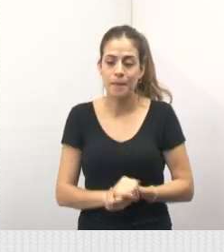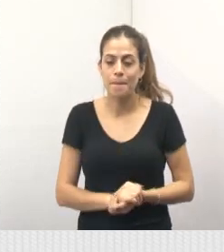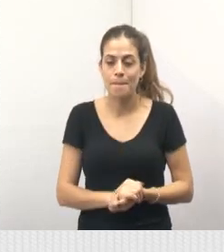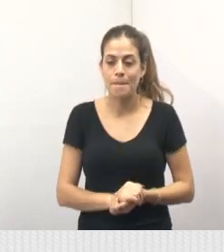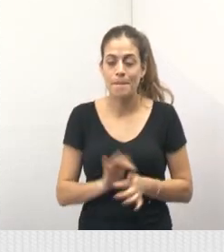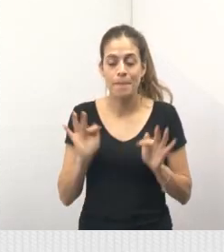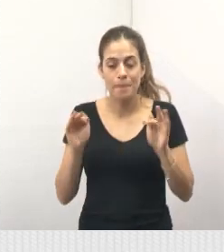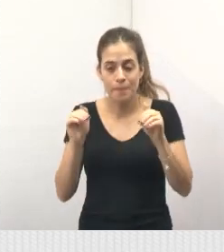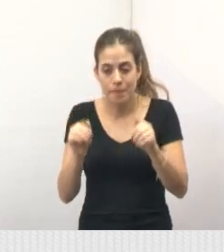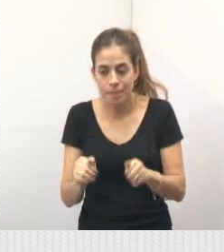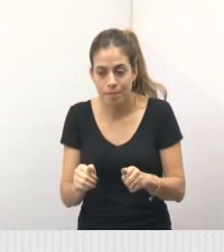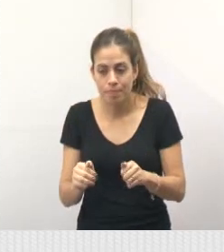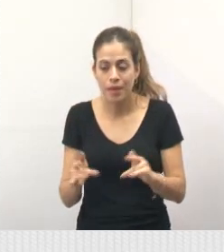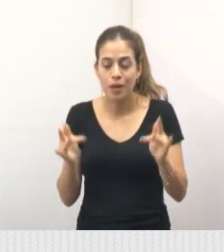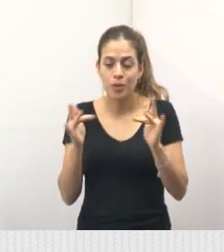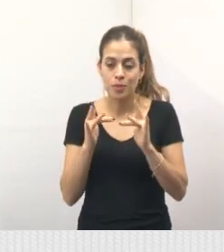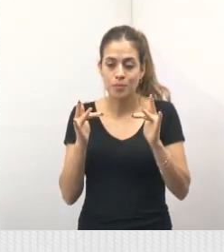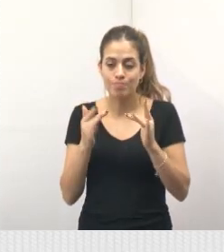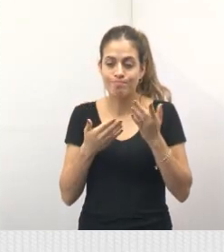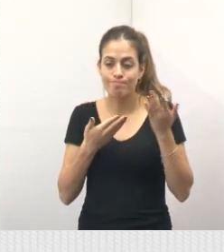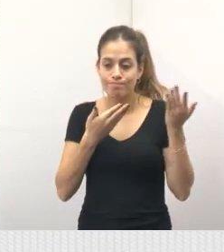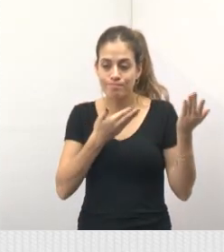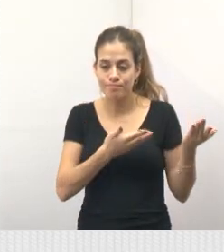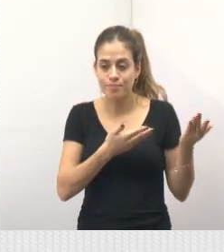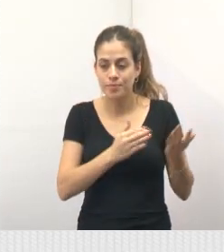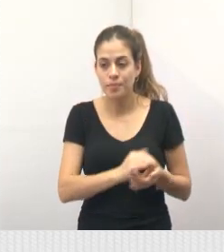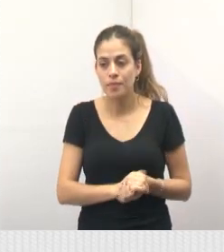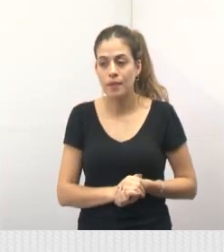Por fim, queria colocar os nossos contatos.